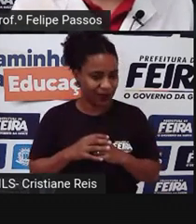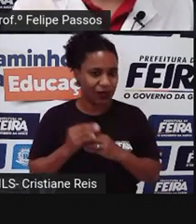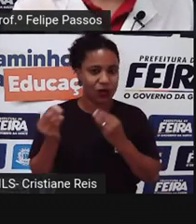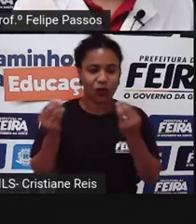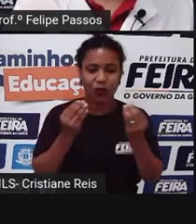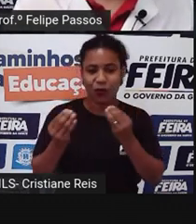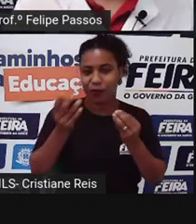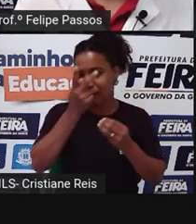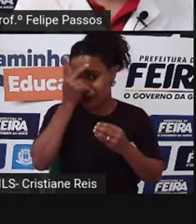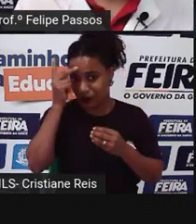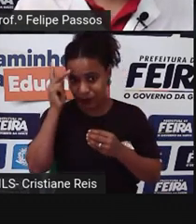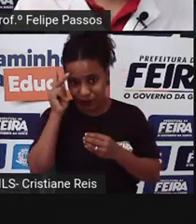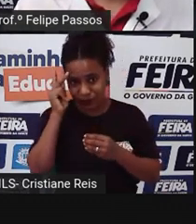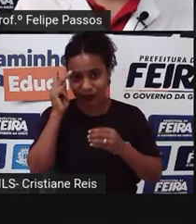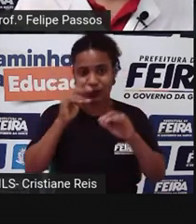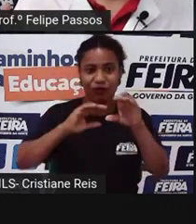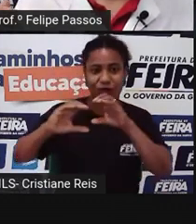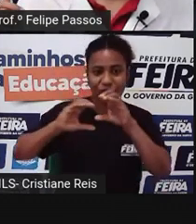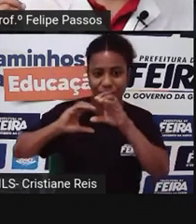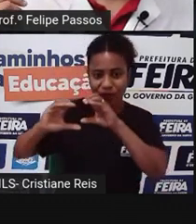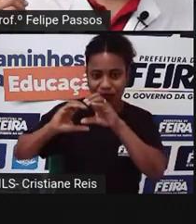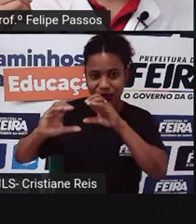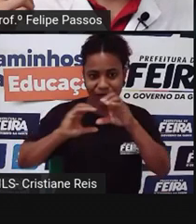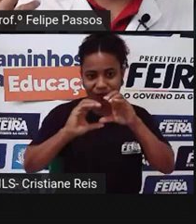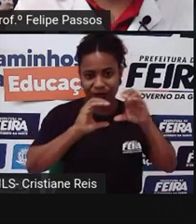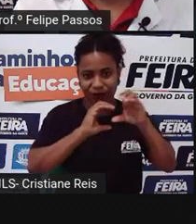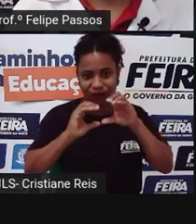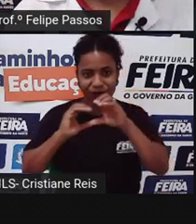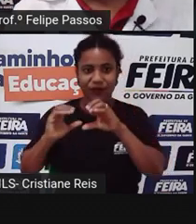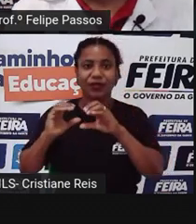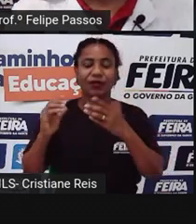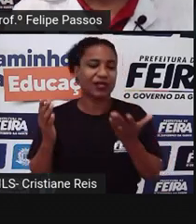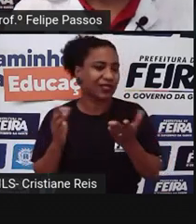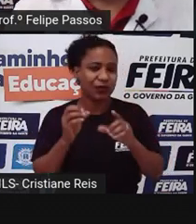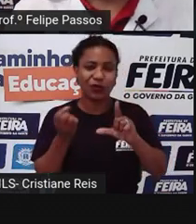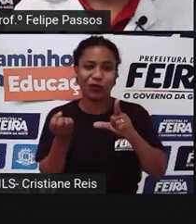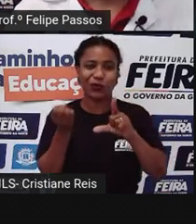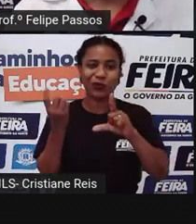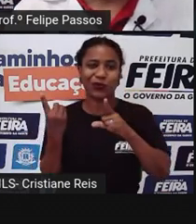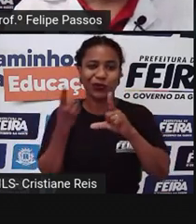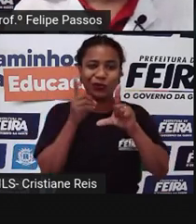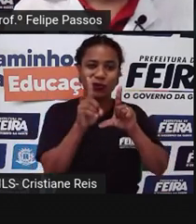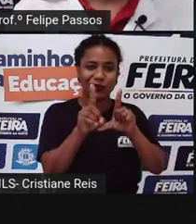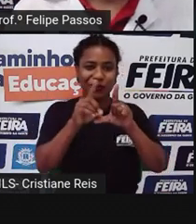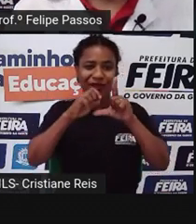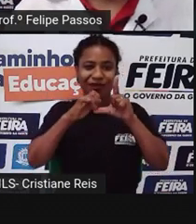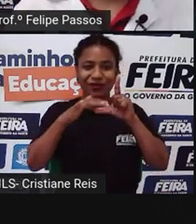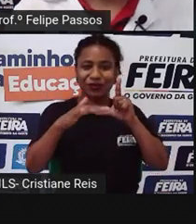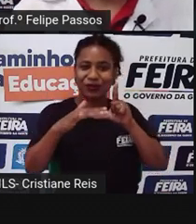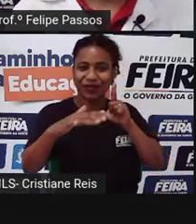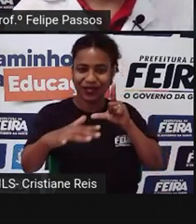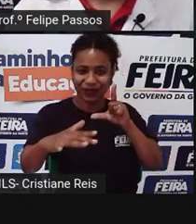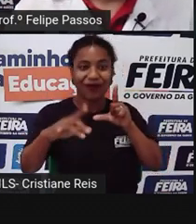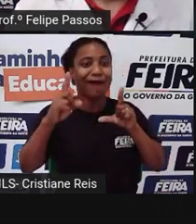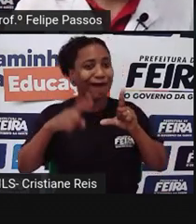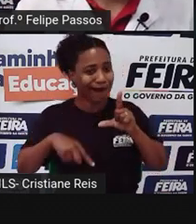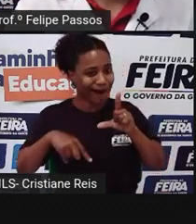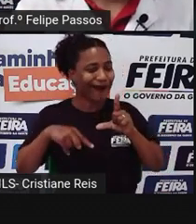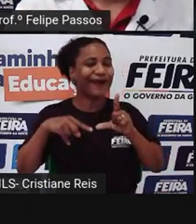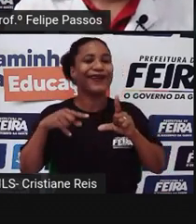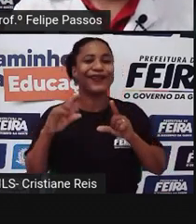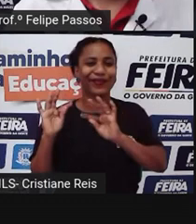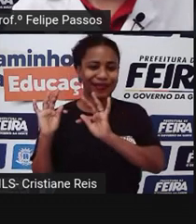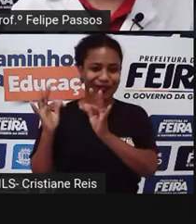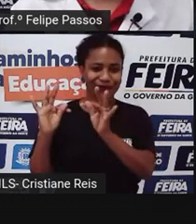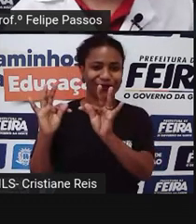se comunicam dentro da área dos blogueiros, das blogueiras? Isso é tecnologia. 5.